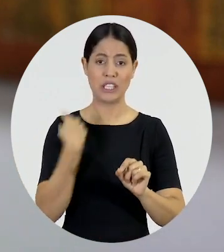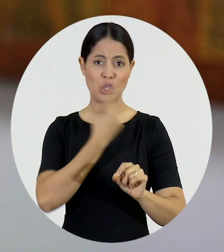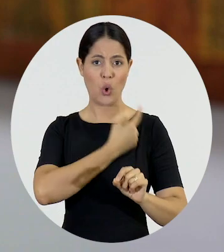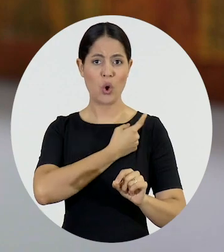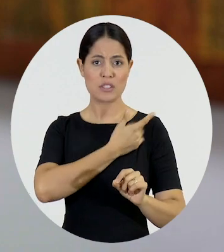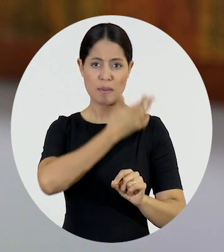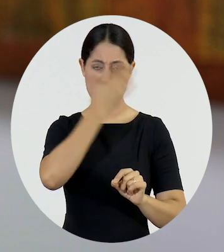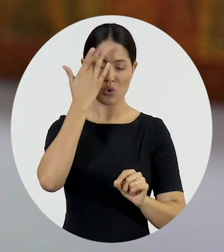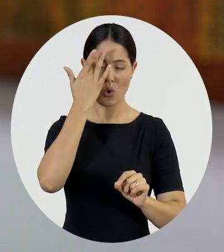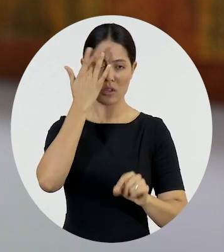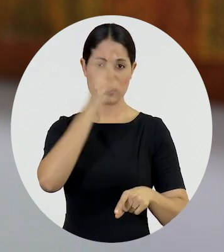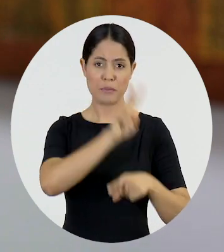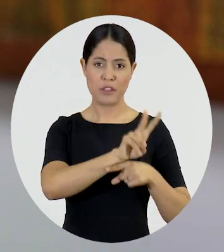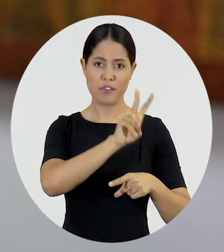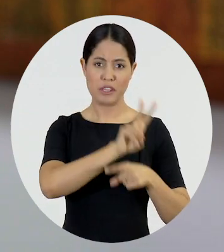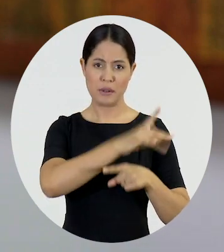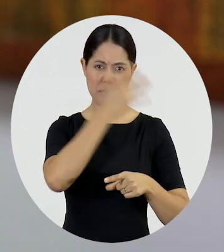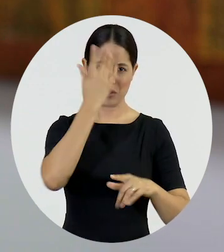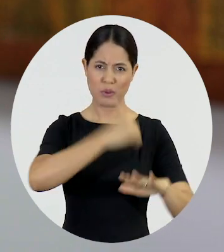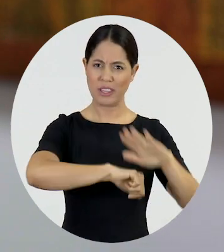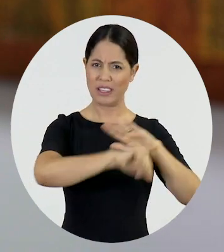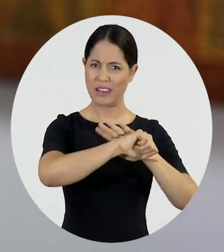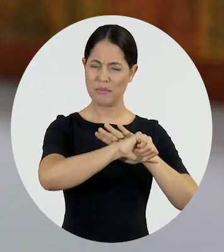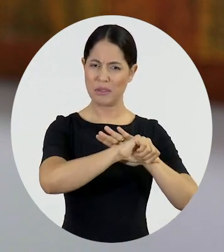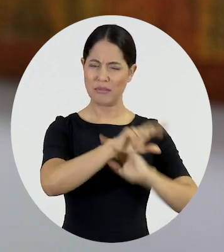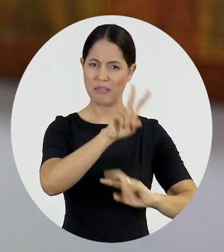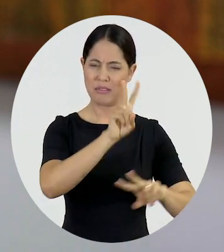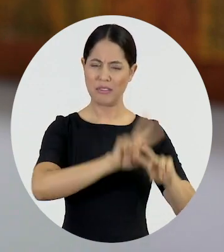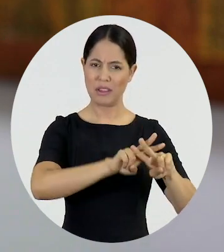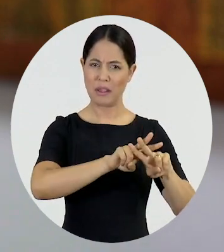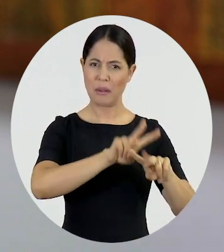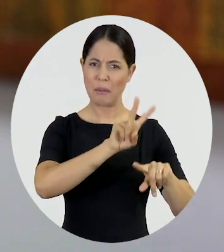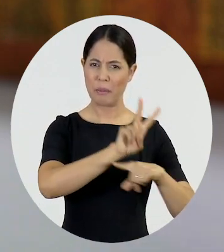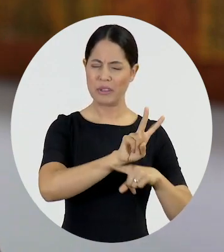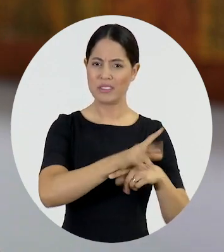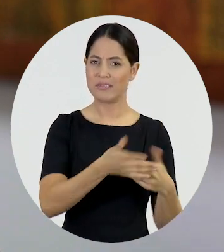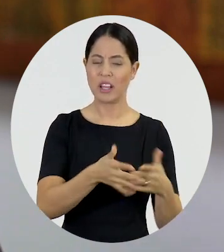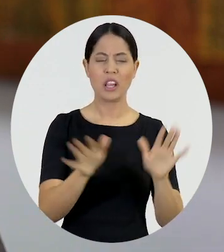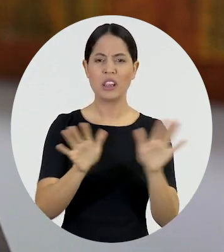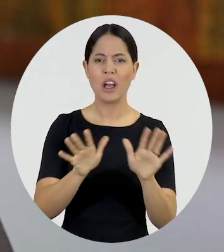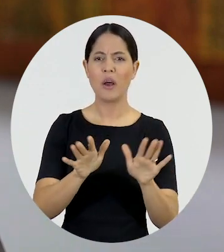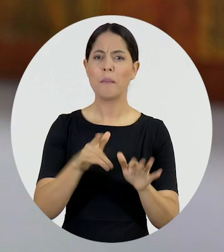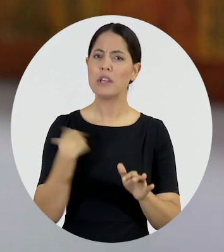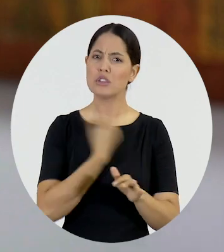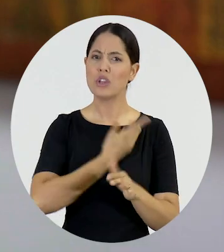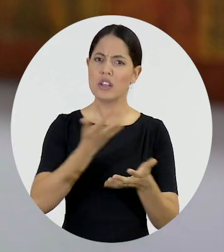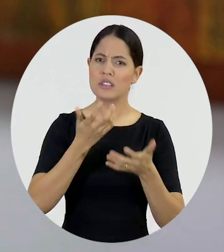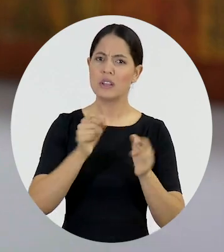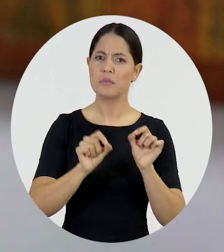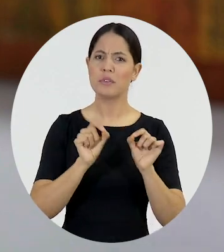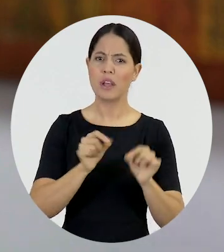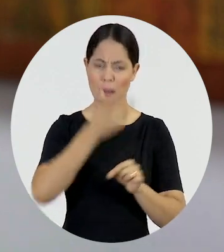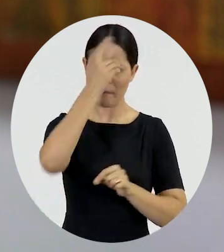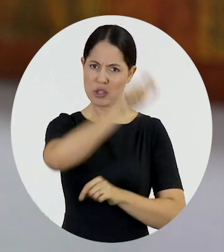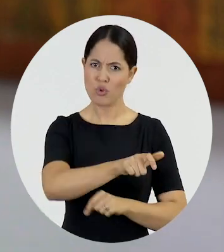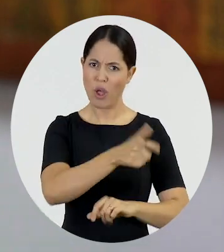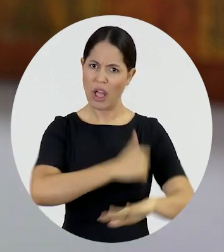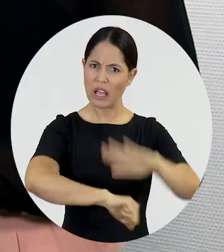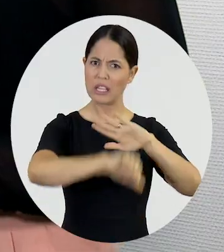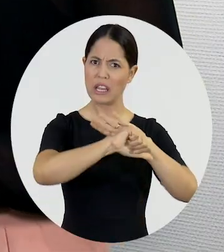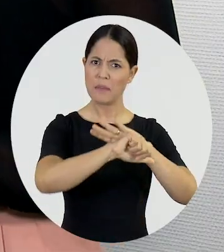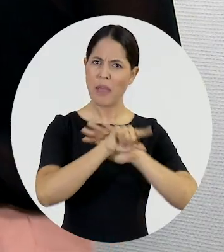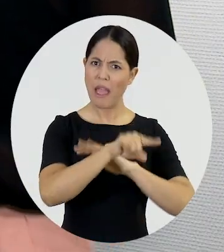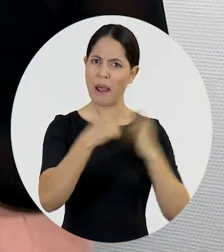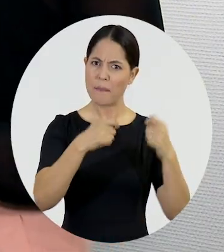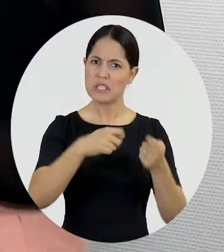na defesa de pessoas que cometeram crimes. O que, na verdade, nós queremos o quê? Que as pessoas que cometeram crimes, que sejam punidas.